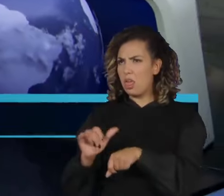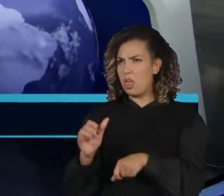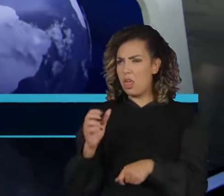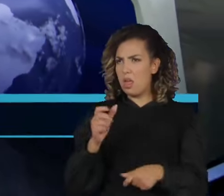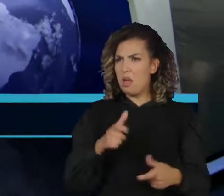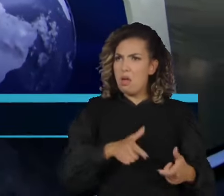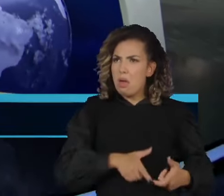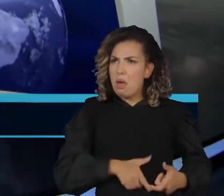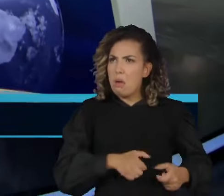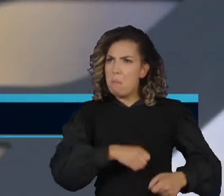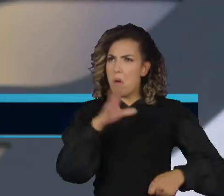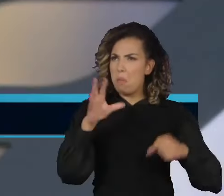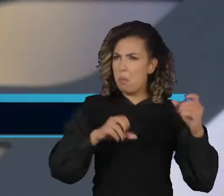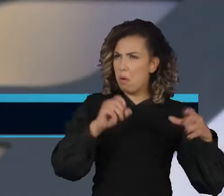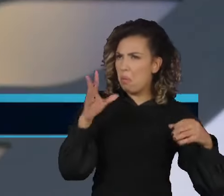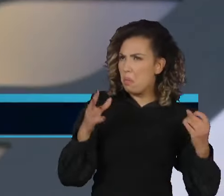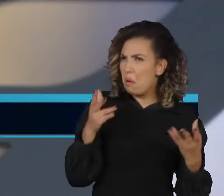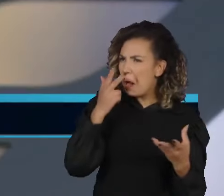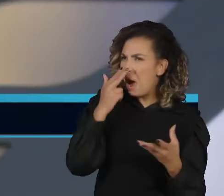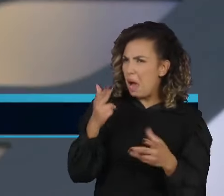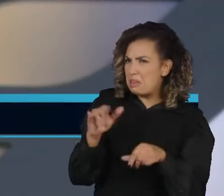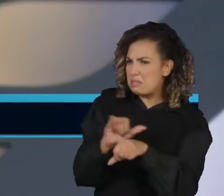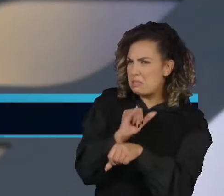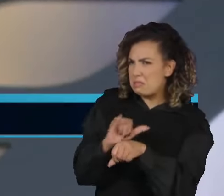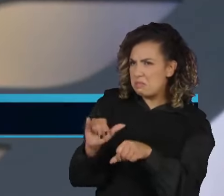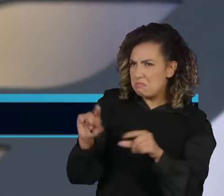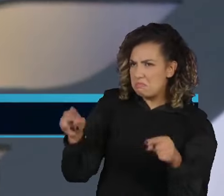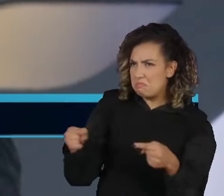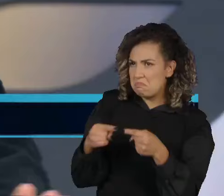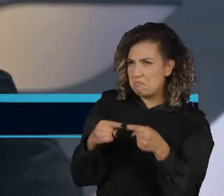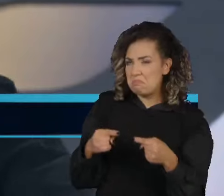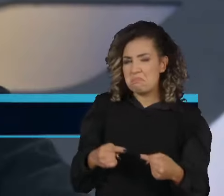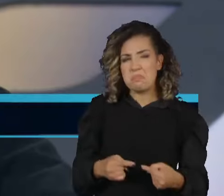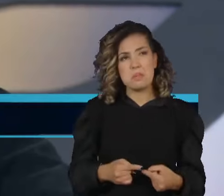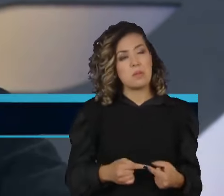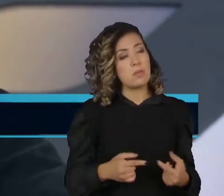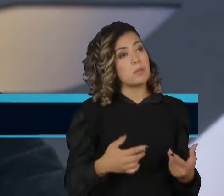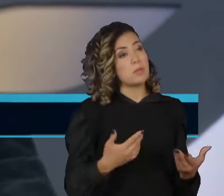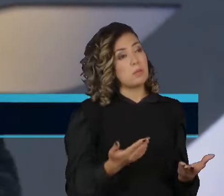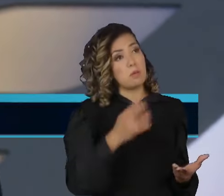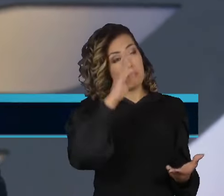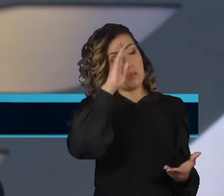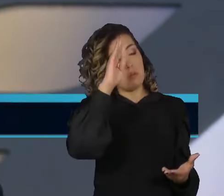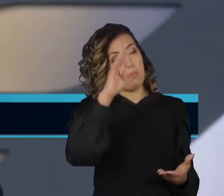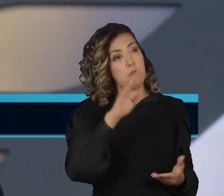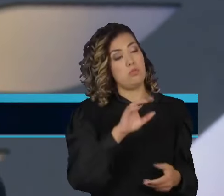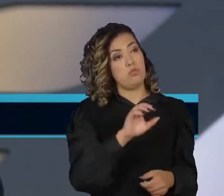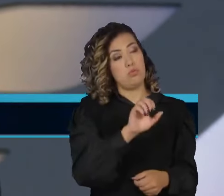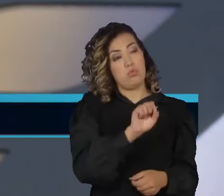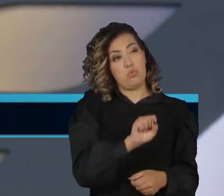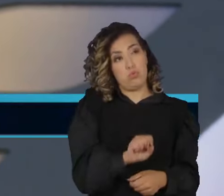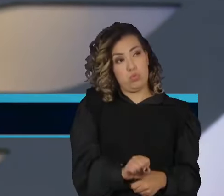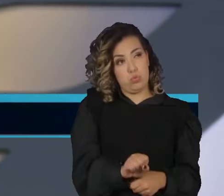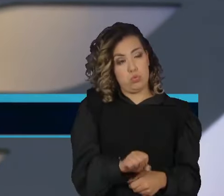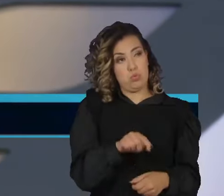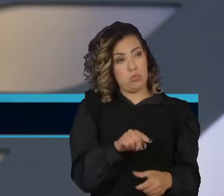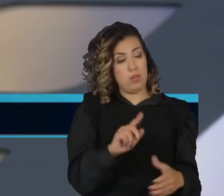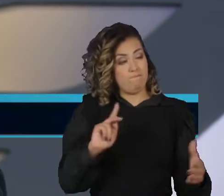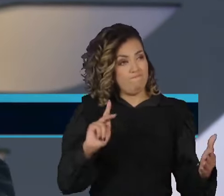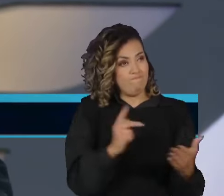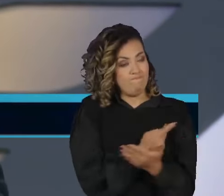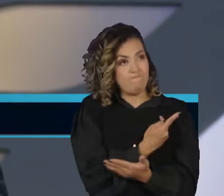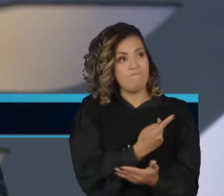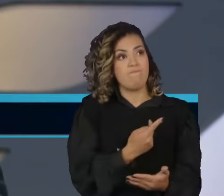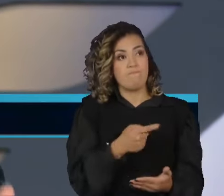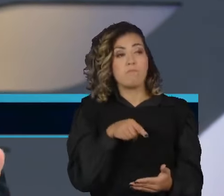do Estado de Israel, da estratégia, é assim, primeiro, a situação no Sul está temporariamente com